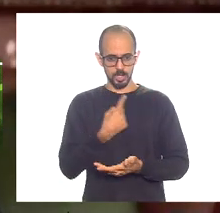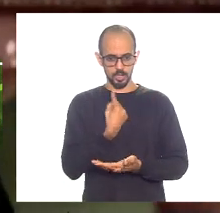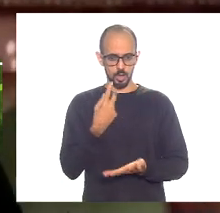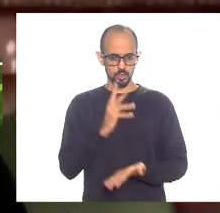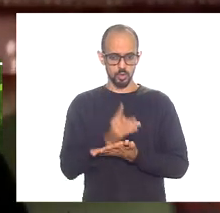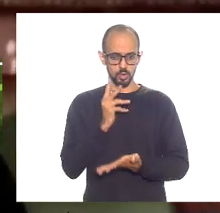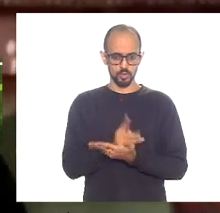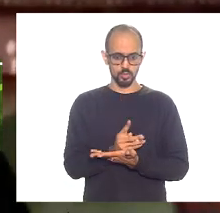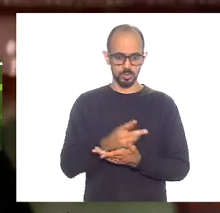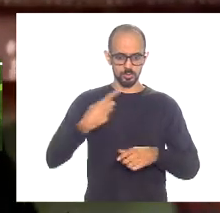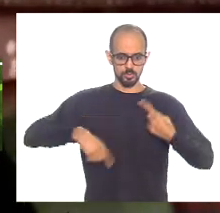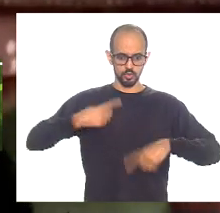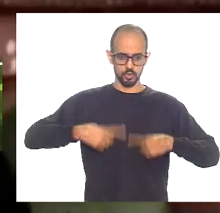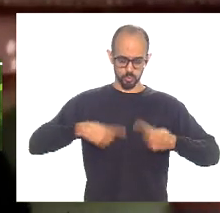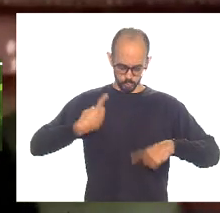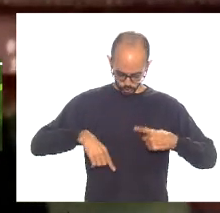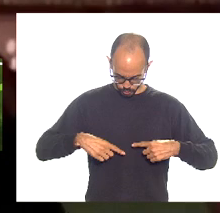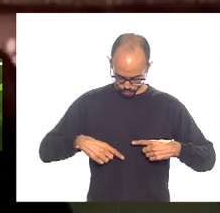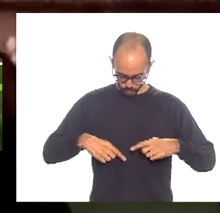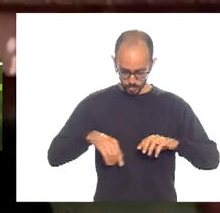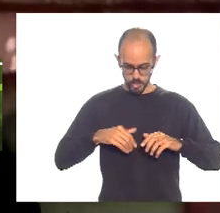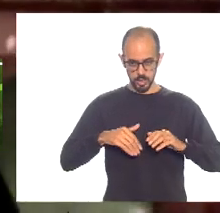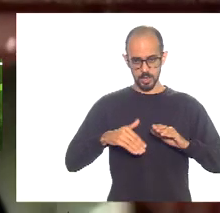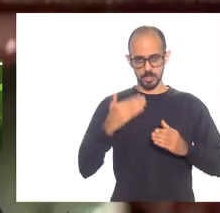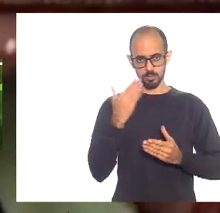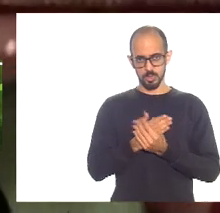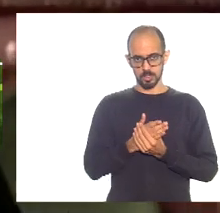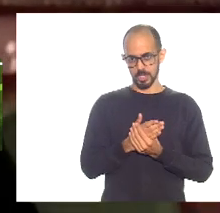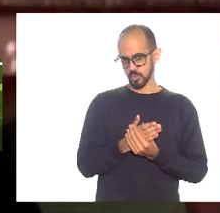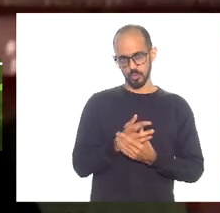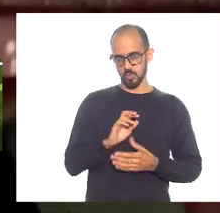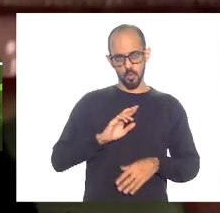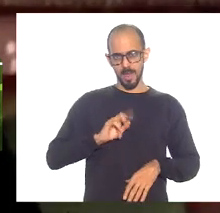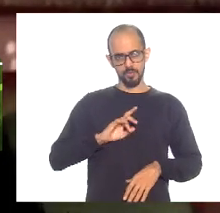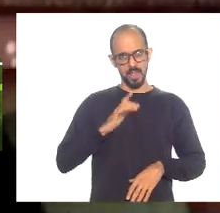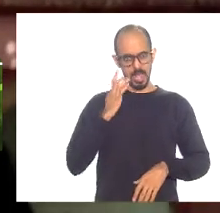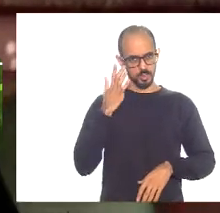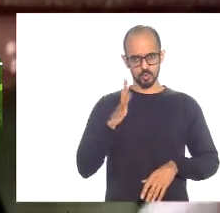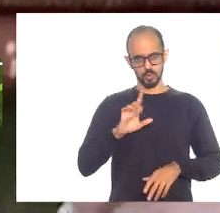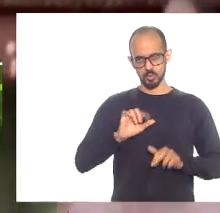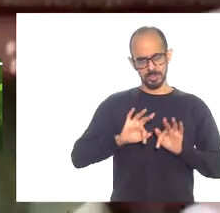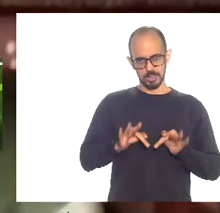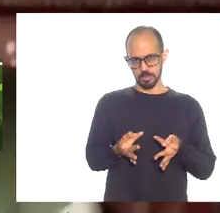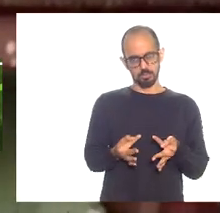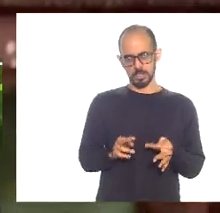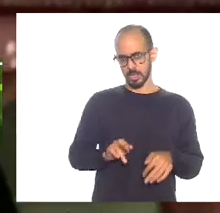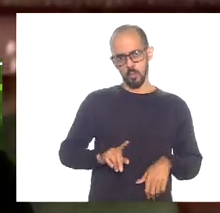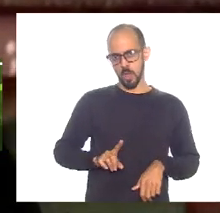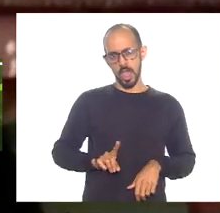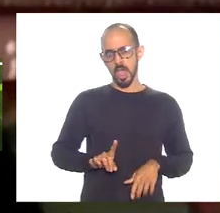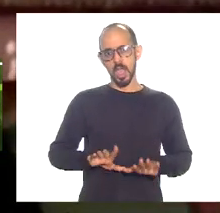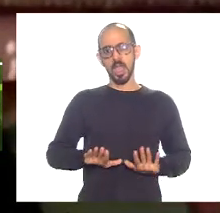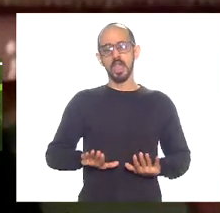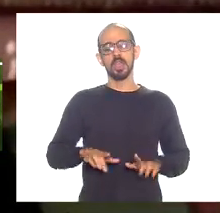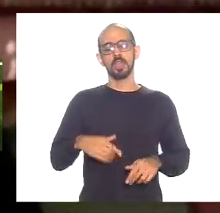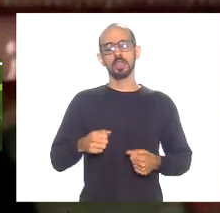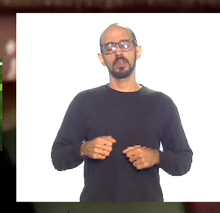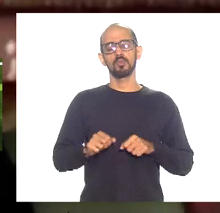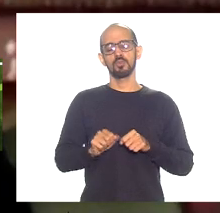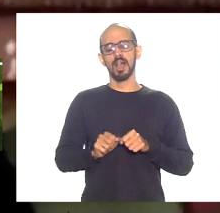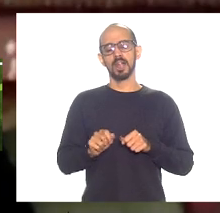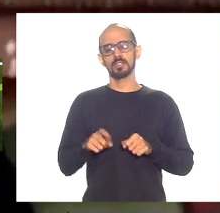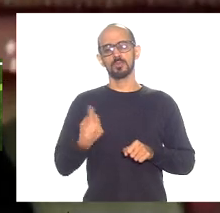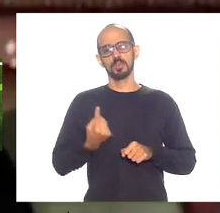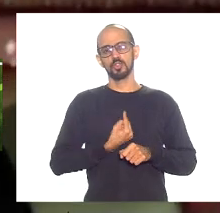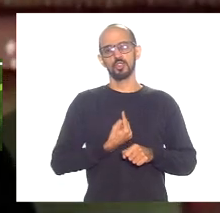discutindo esse processo que não é fácil não é simples coloca para a gente um ponto de